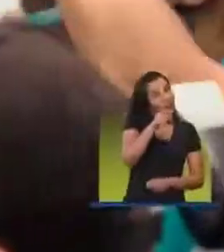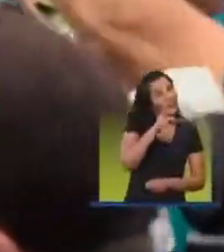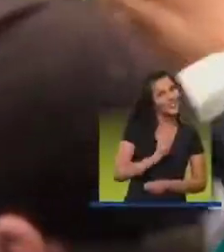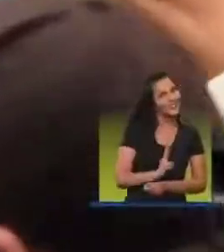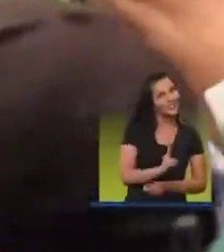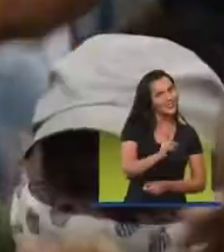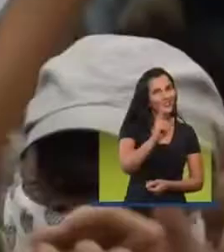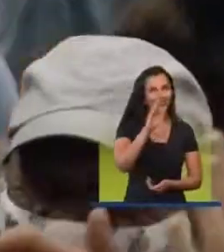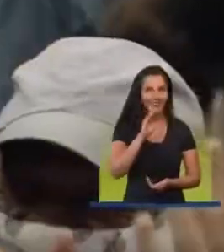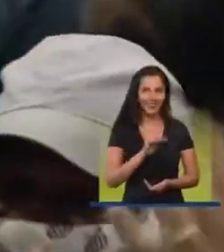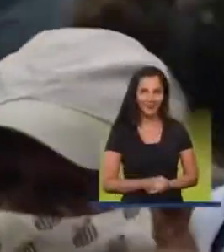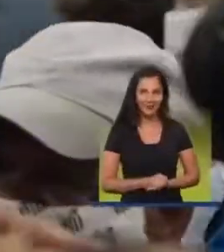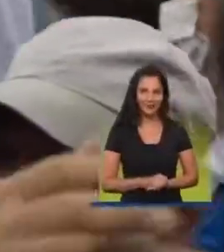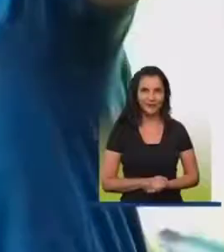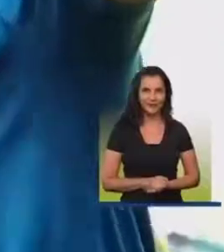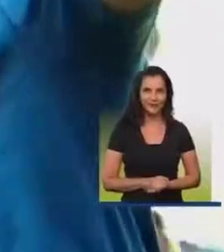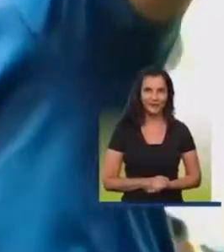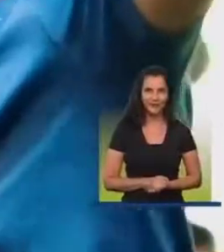você